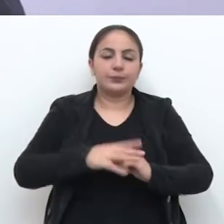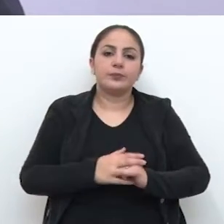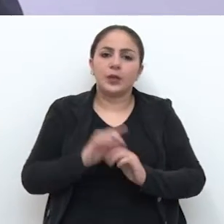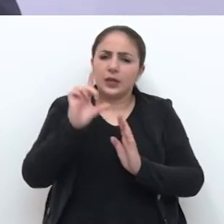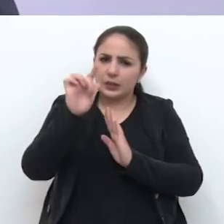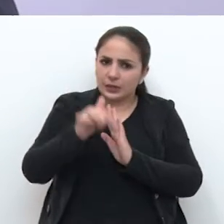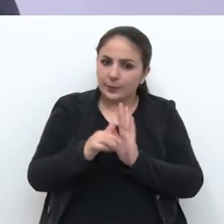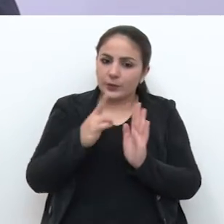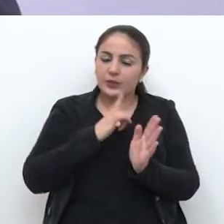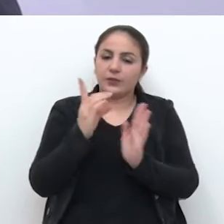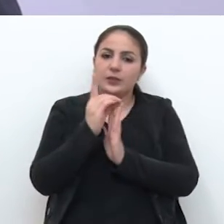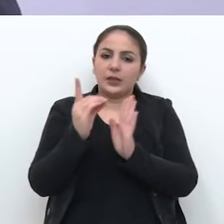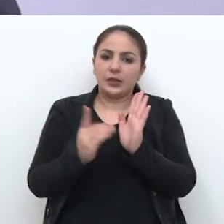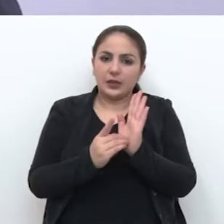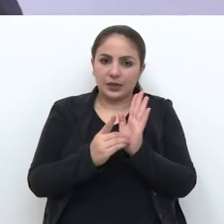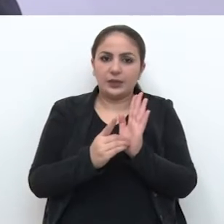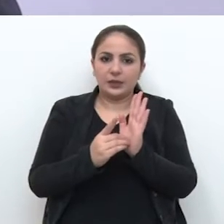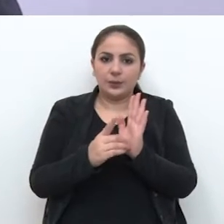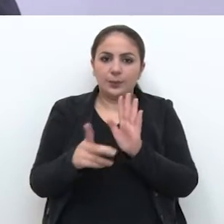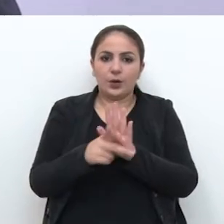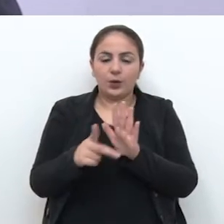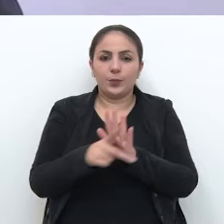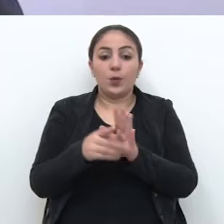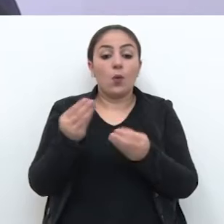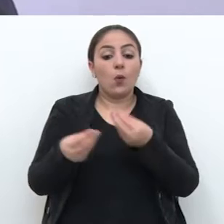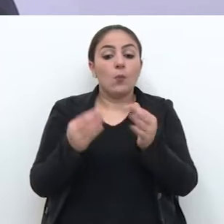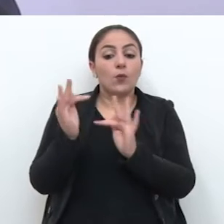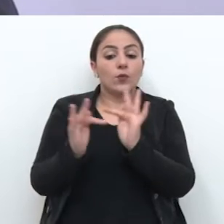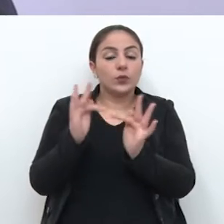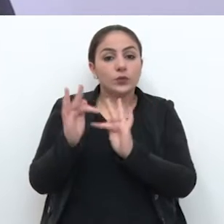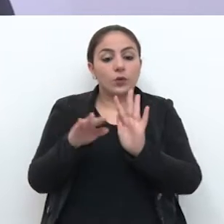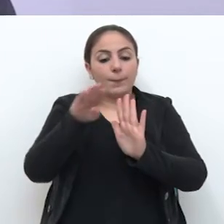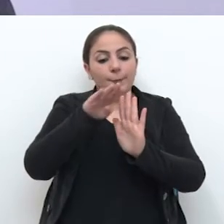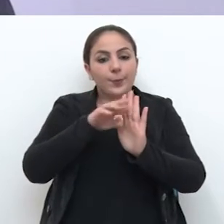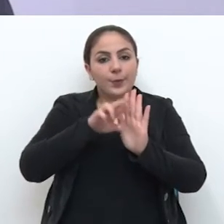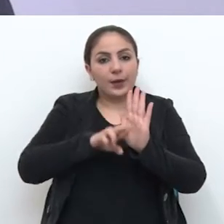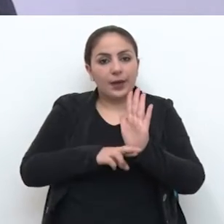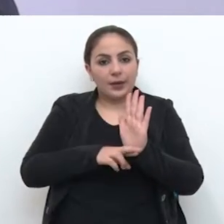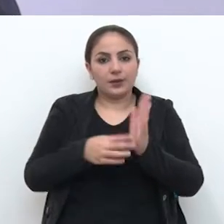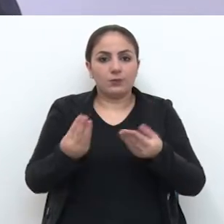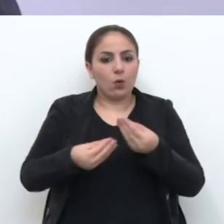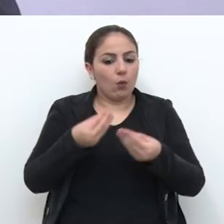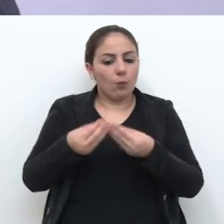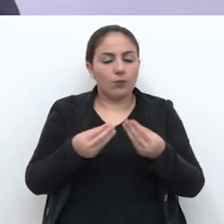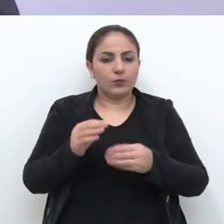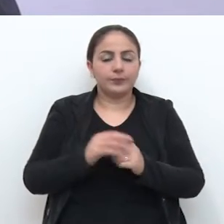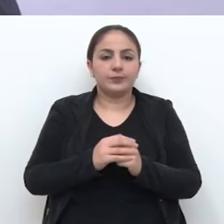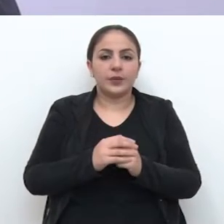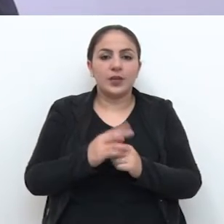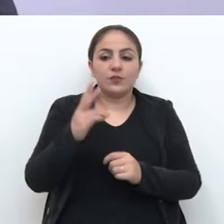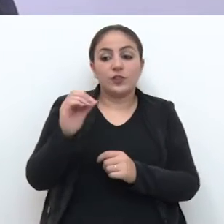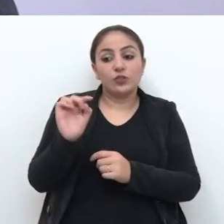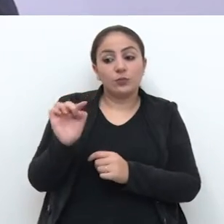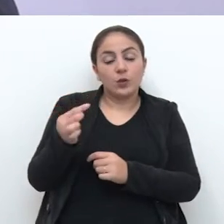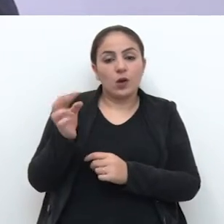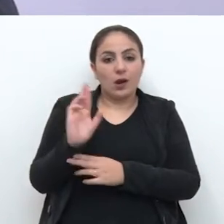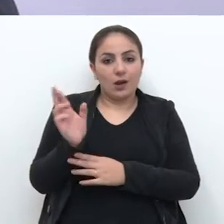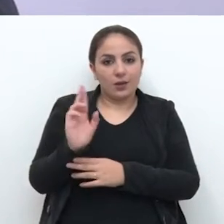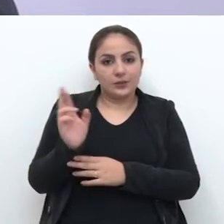Logo após veio o decreto, dando as diretrizes de como funcionaria esse prêmio, é um prêmio de R$ 20 mil,